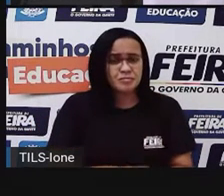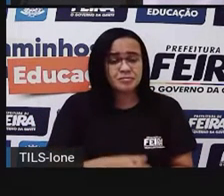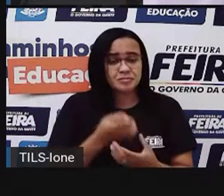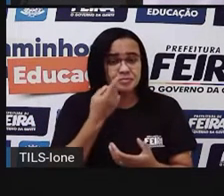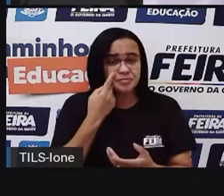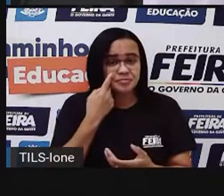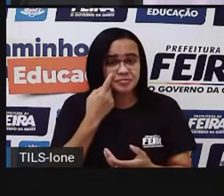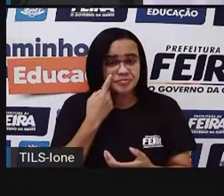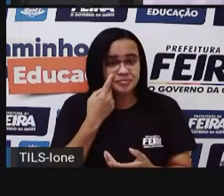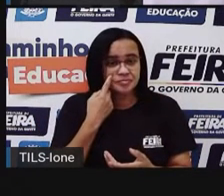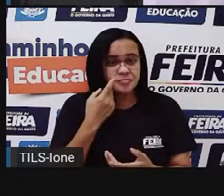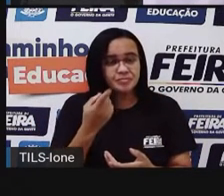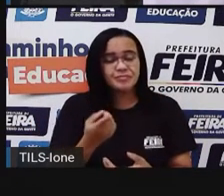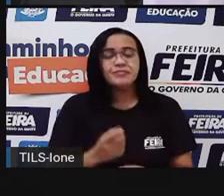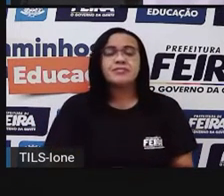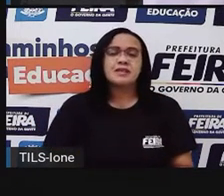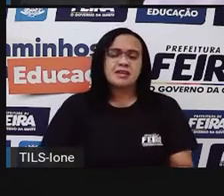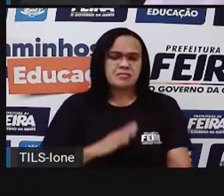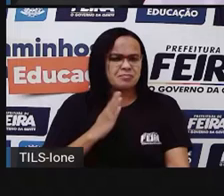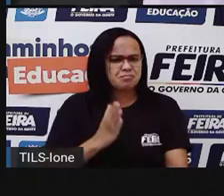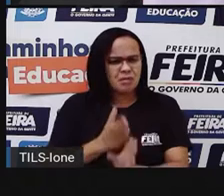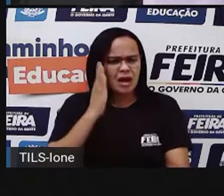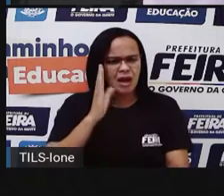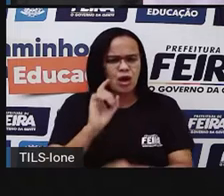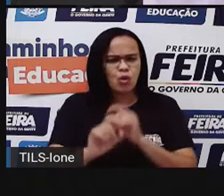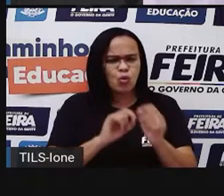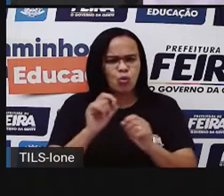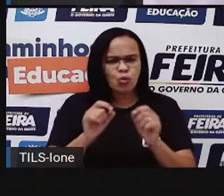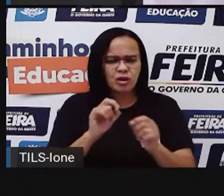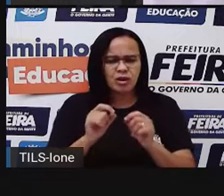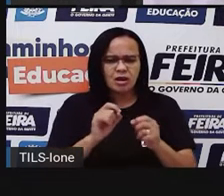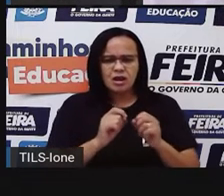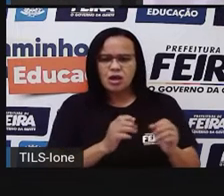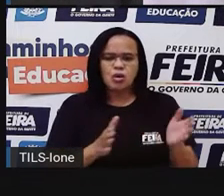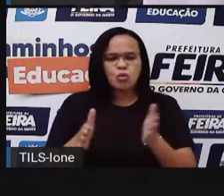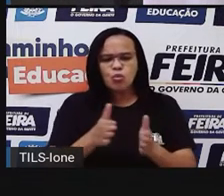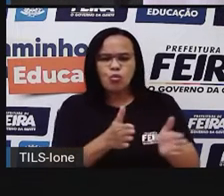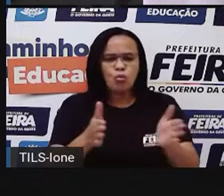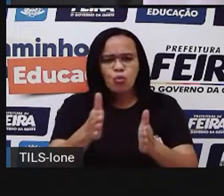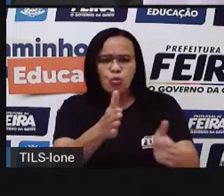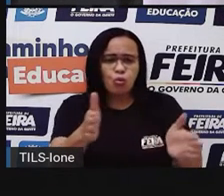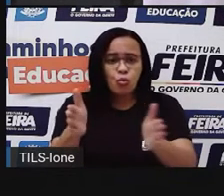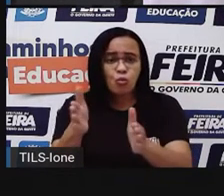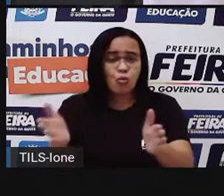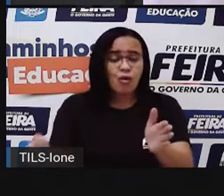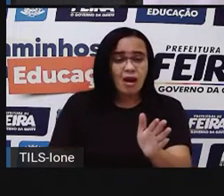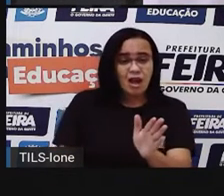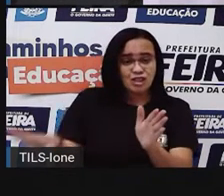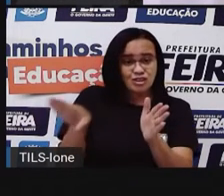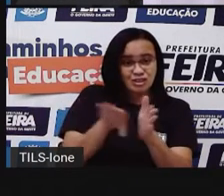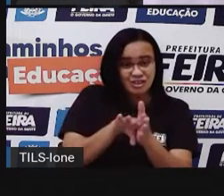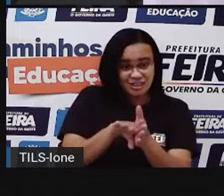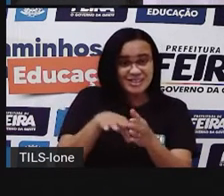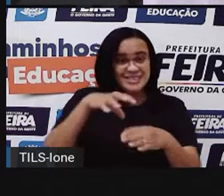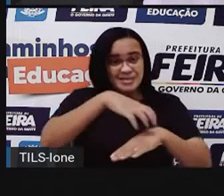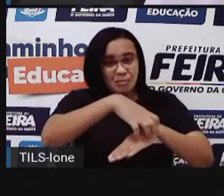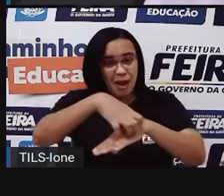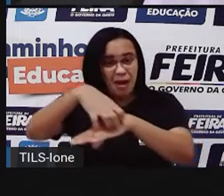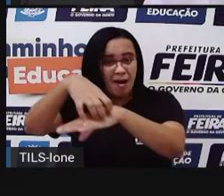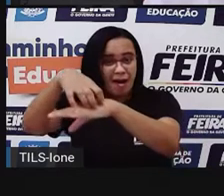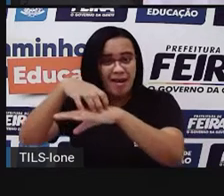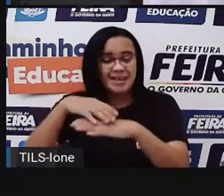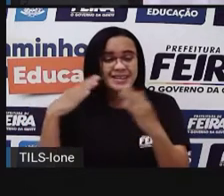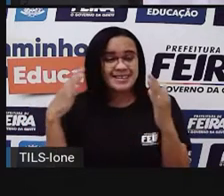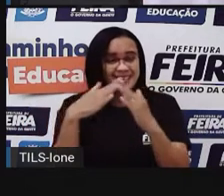descobrir, né? Conversar sobre o percurso que esses produtos fazem até chegar em nossa casa, né? Quem aí costuma fazer